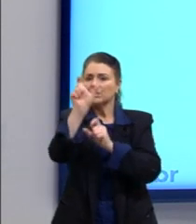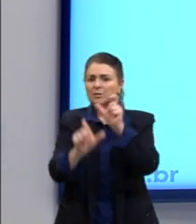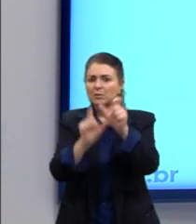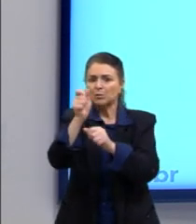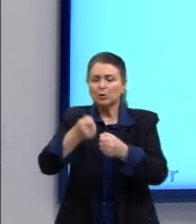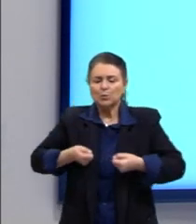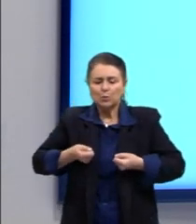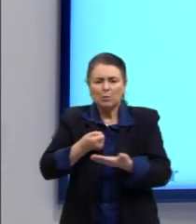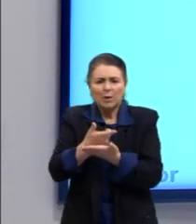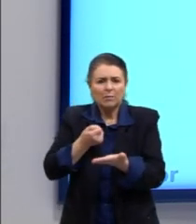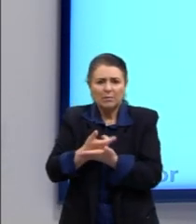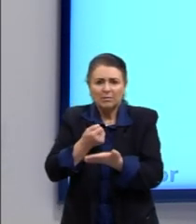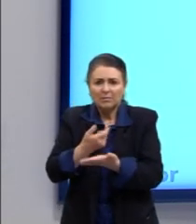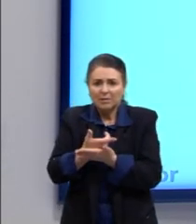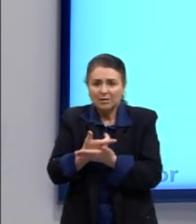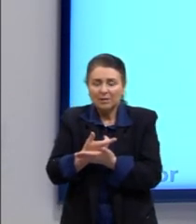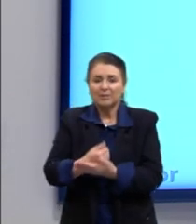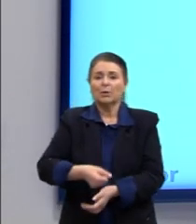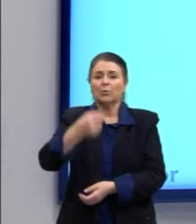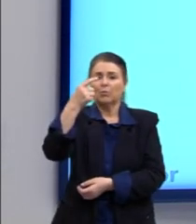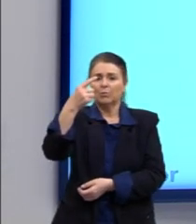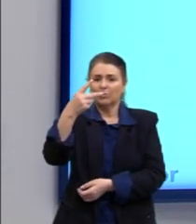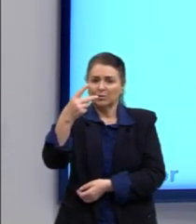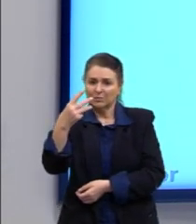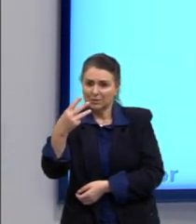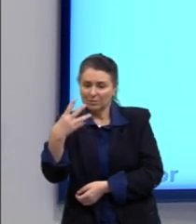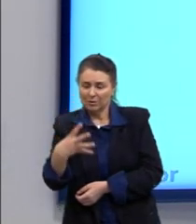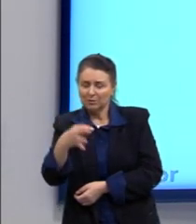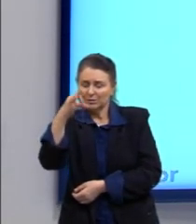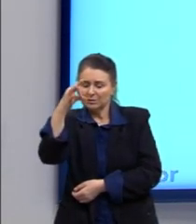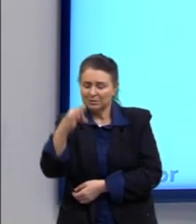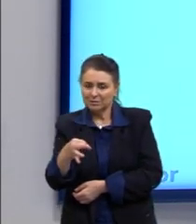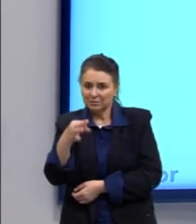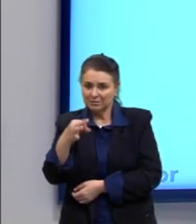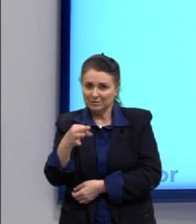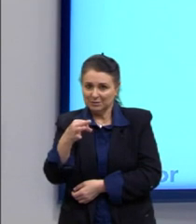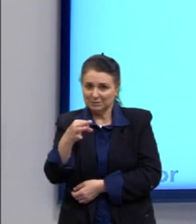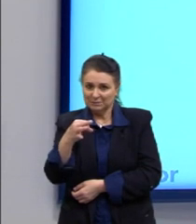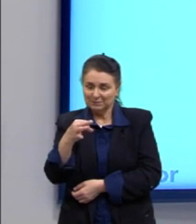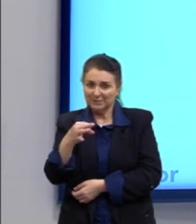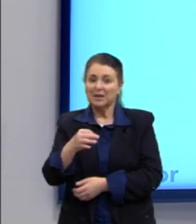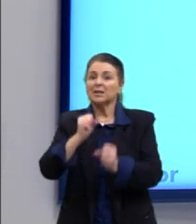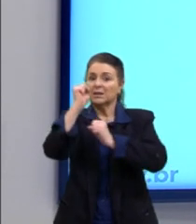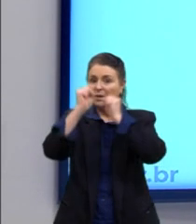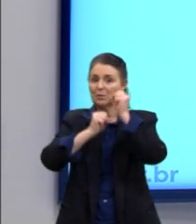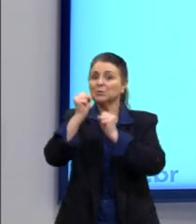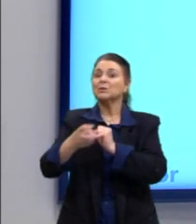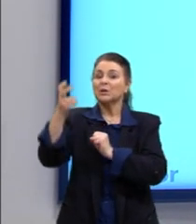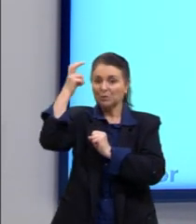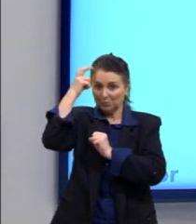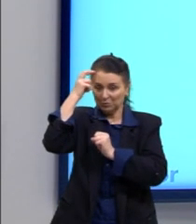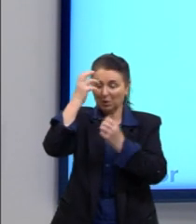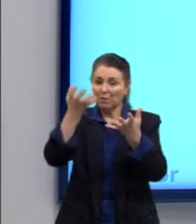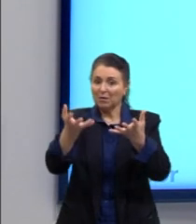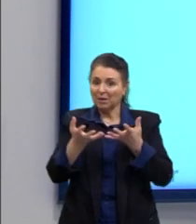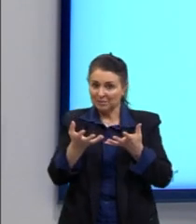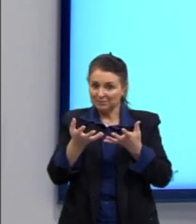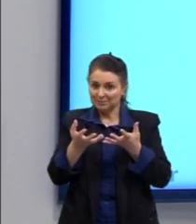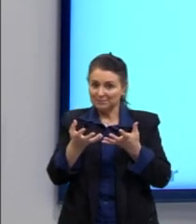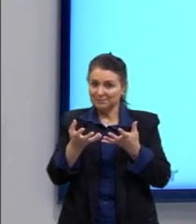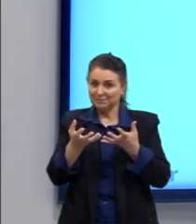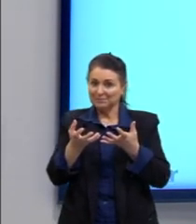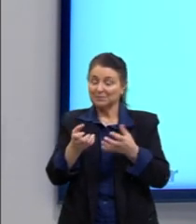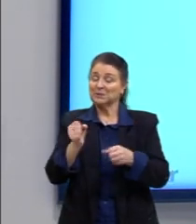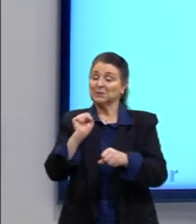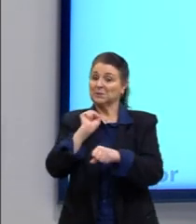incessante. Aí está, 1, 2, 3 e 4, são as alternativas corretas, que é o que a indústria cultural produz em nós. Ok, galera? Então, espero que